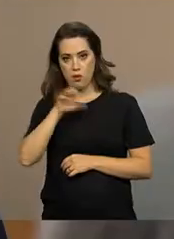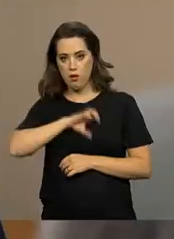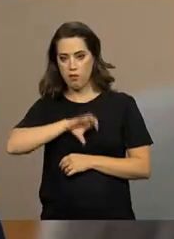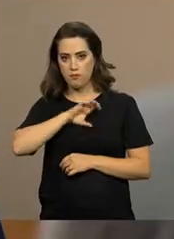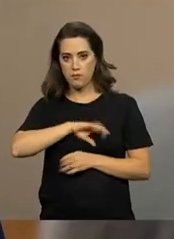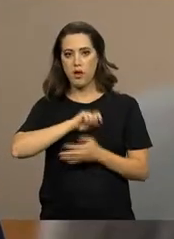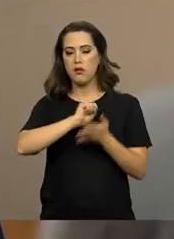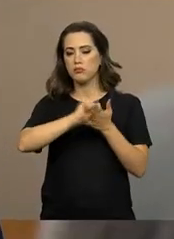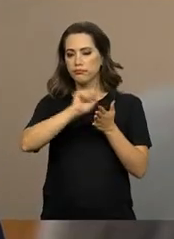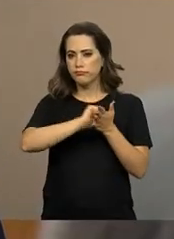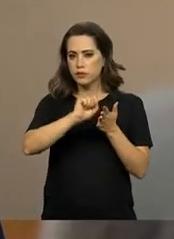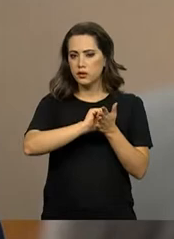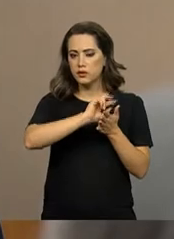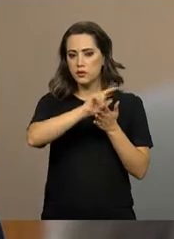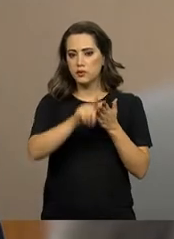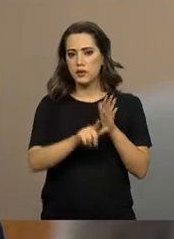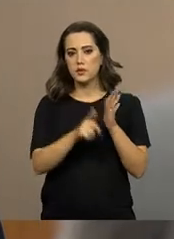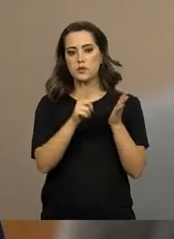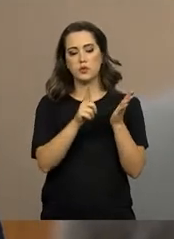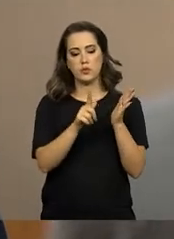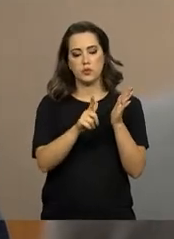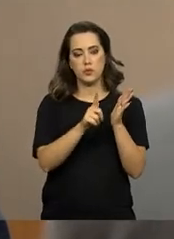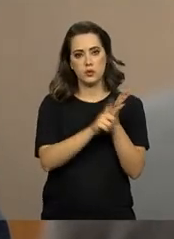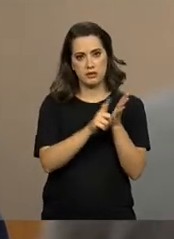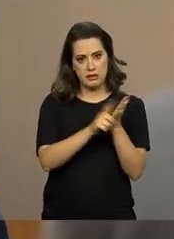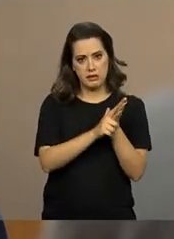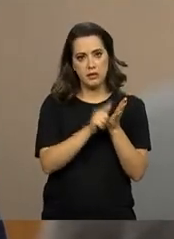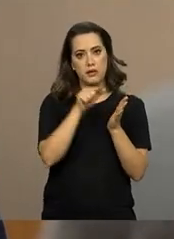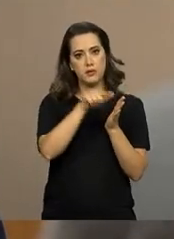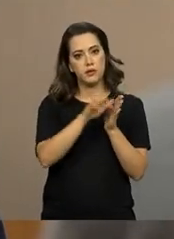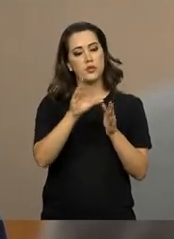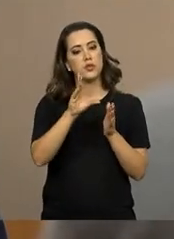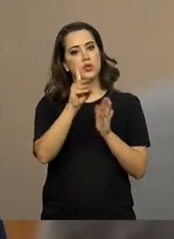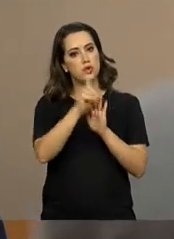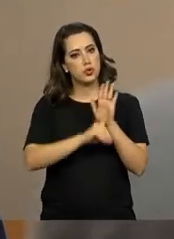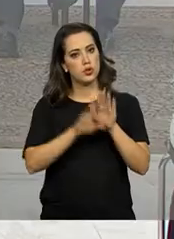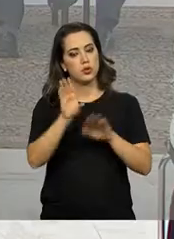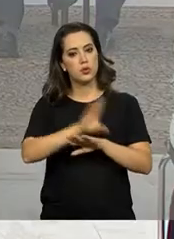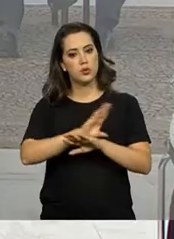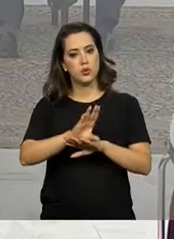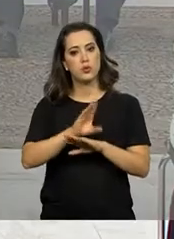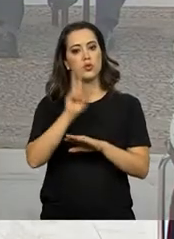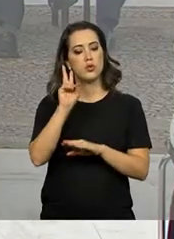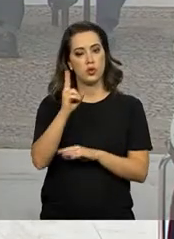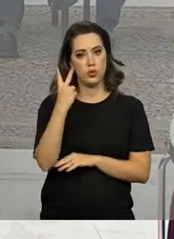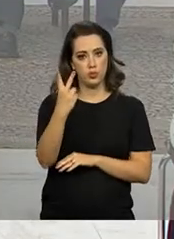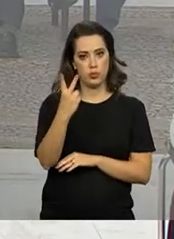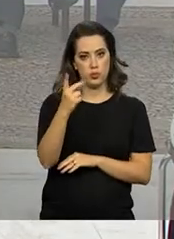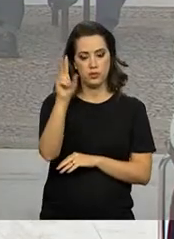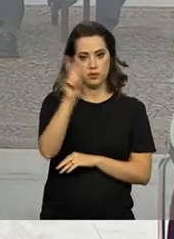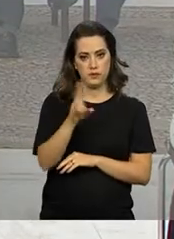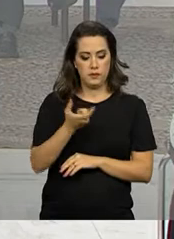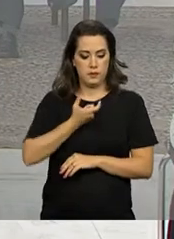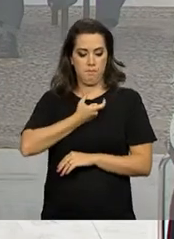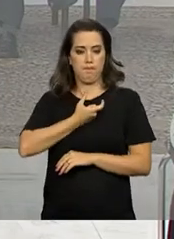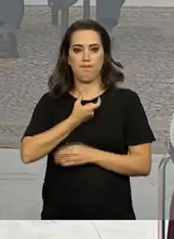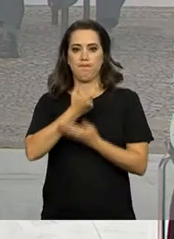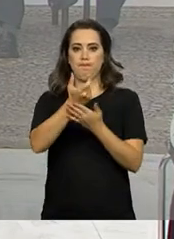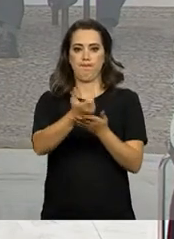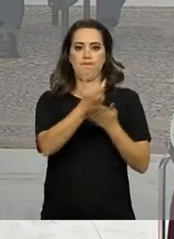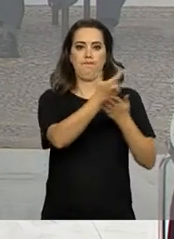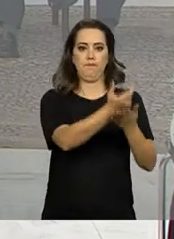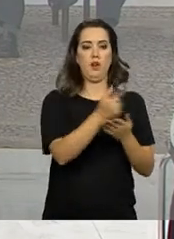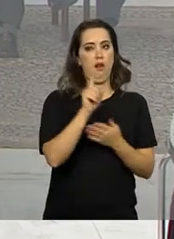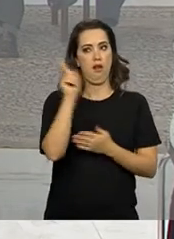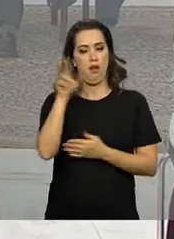livros de direito constitucional e foi condecorado duas vezes pela Presidência de Portugal. As ideias dele inspiraram